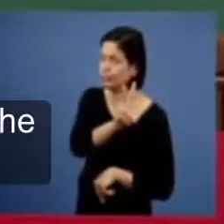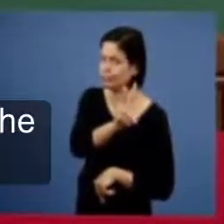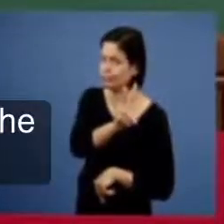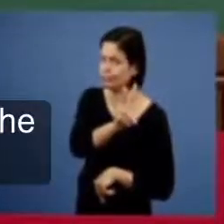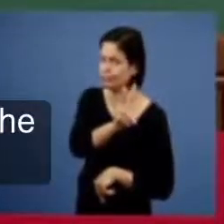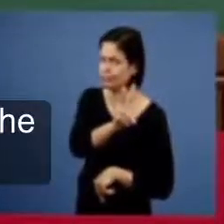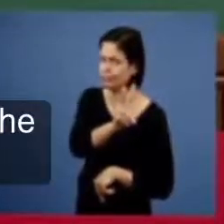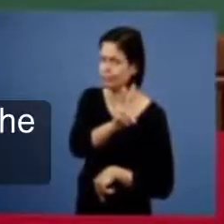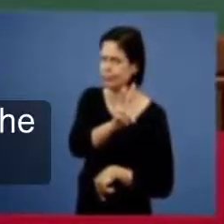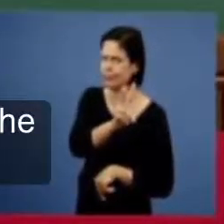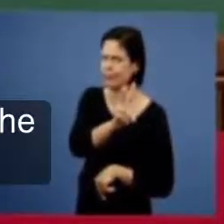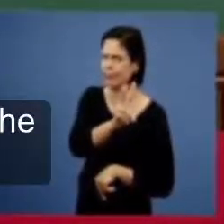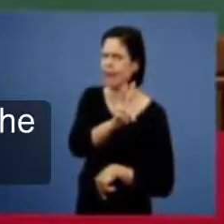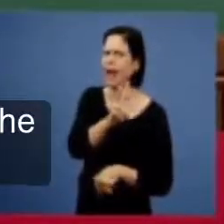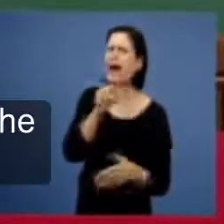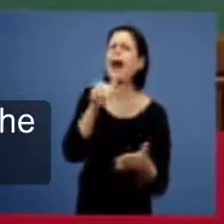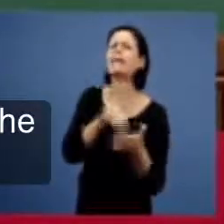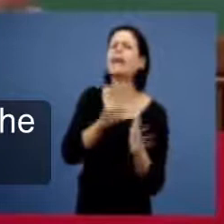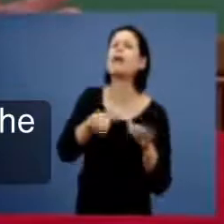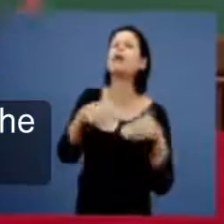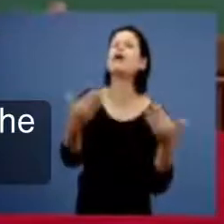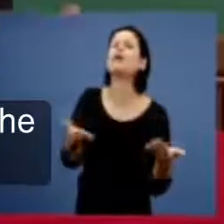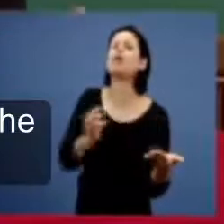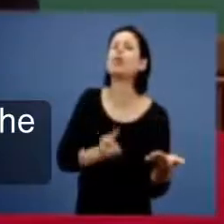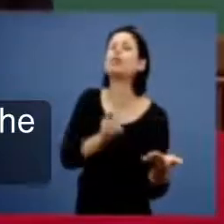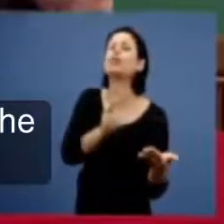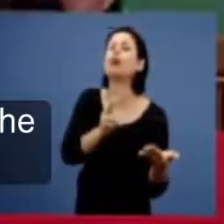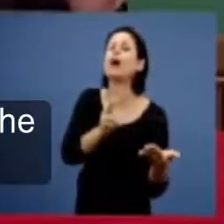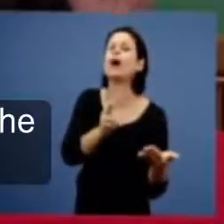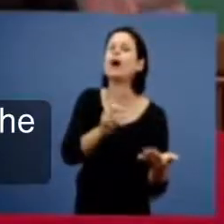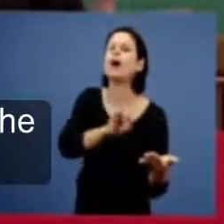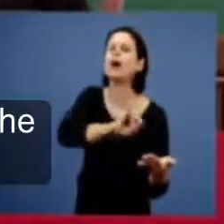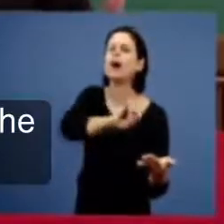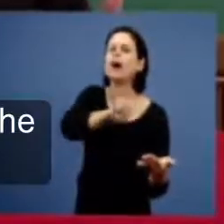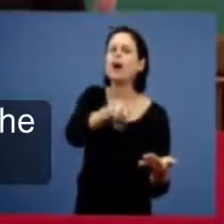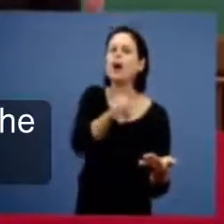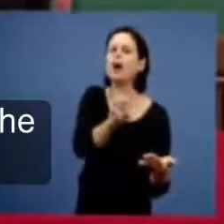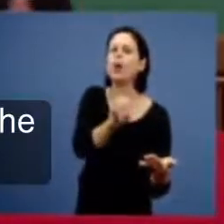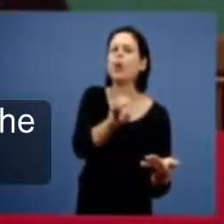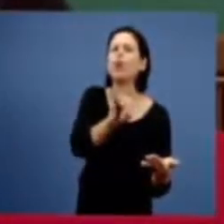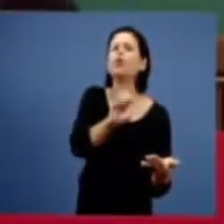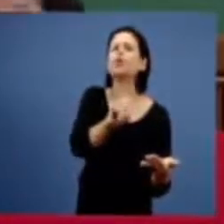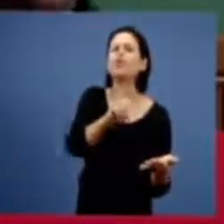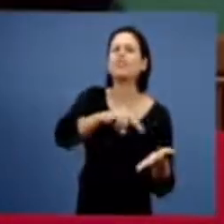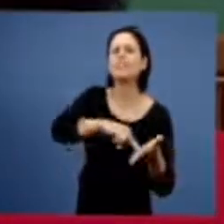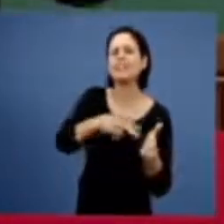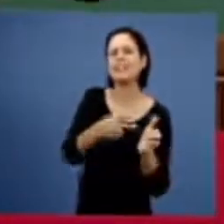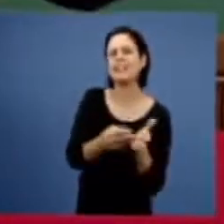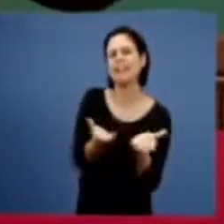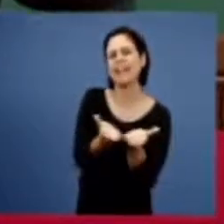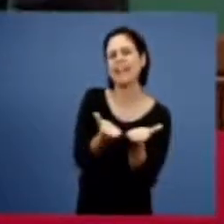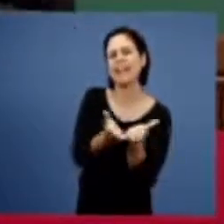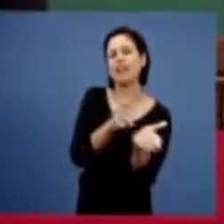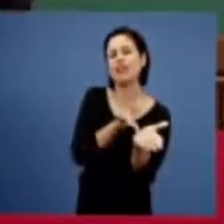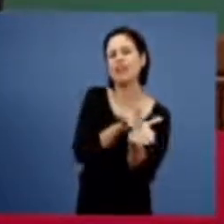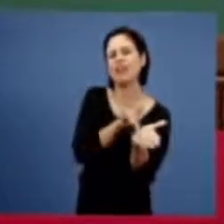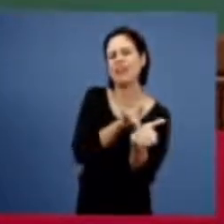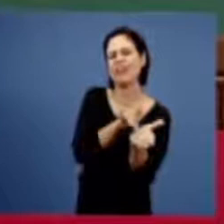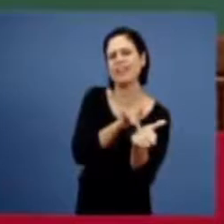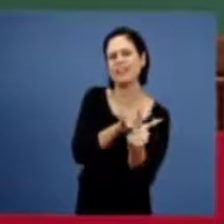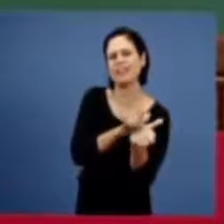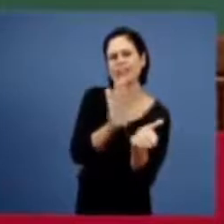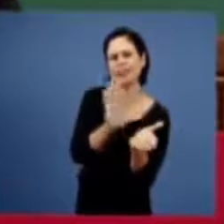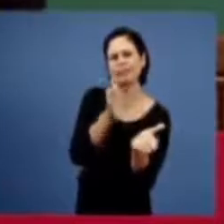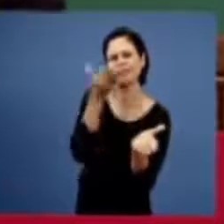vai continuar até quando? Até o arrebatamento da igreja, até a consumação dos